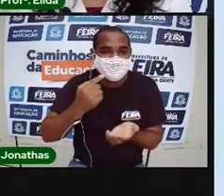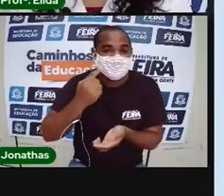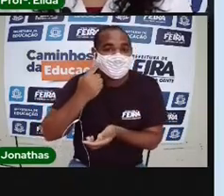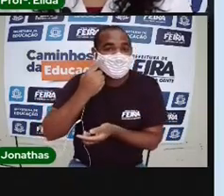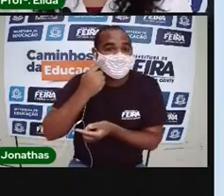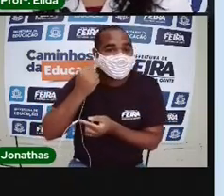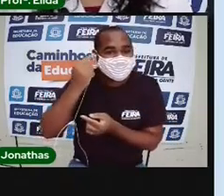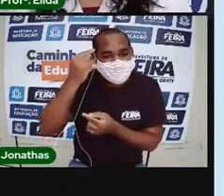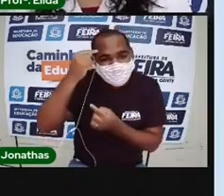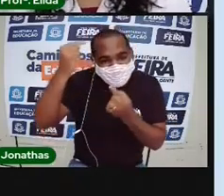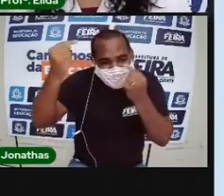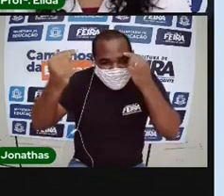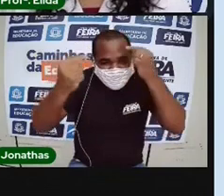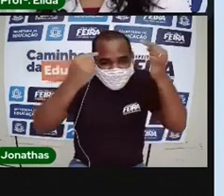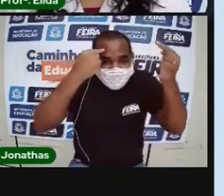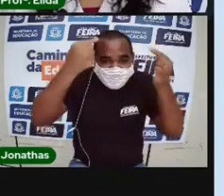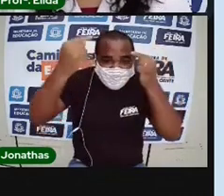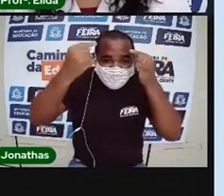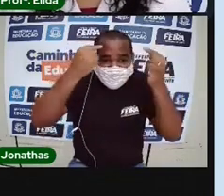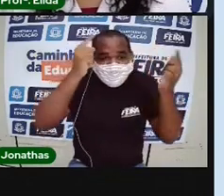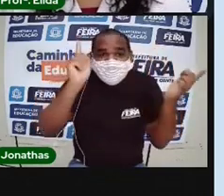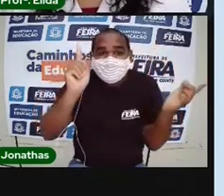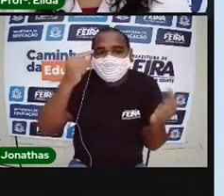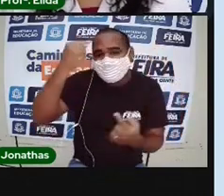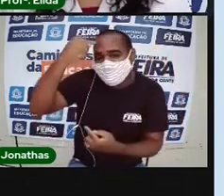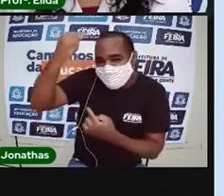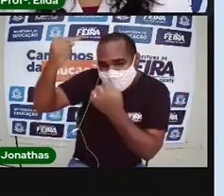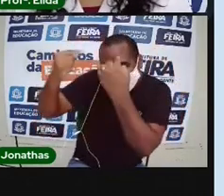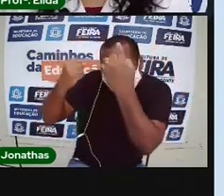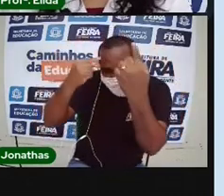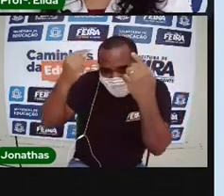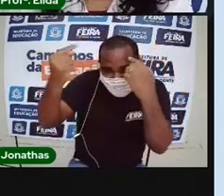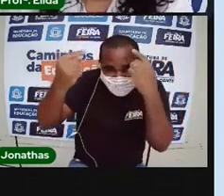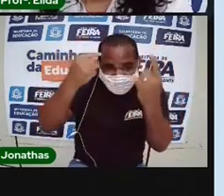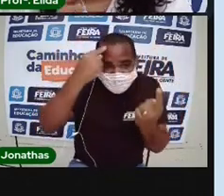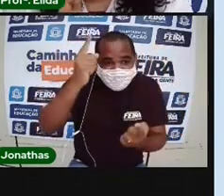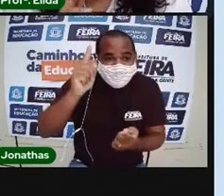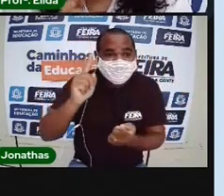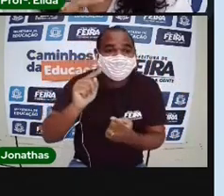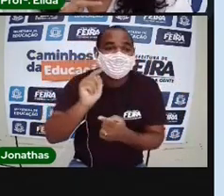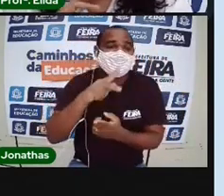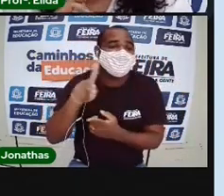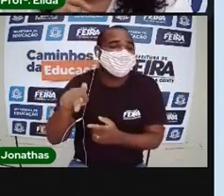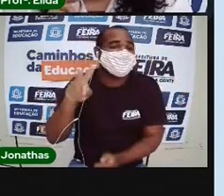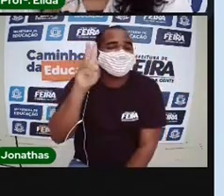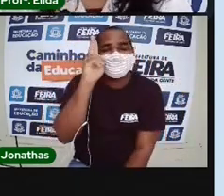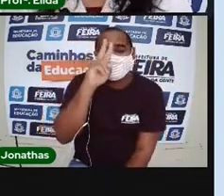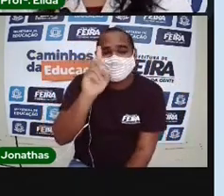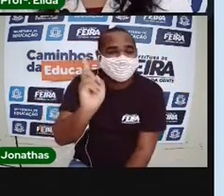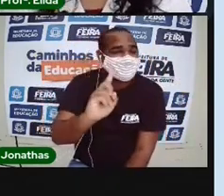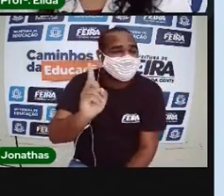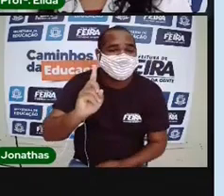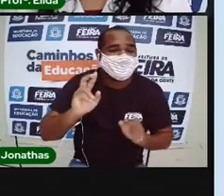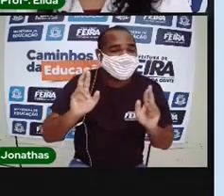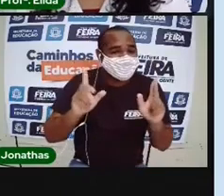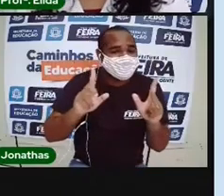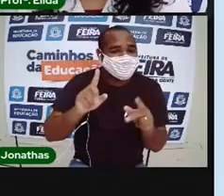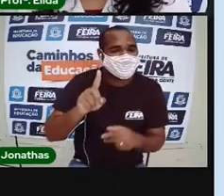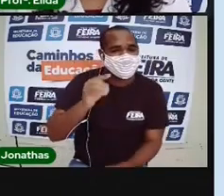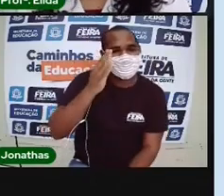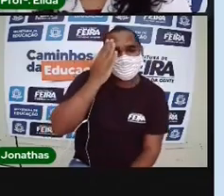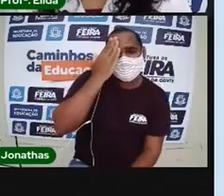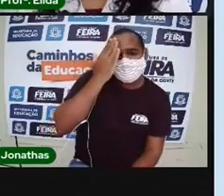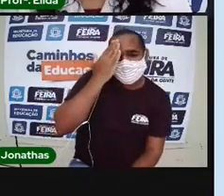Adivinhas. Você sabe o que é adivinhas? Ai, Prão, eu não lembro. Mas você sabe.